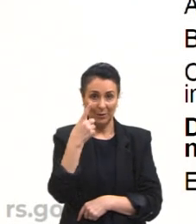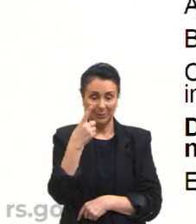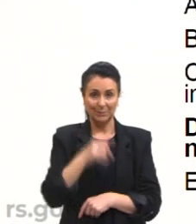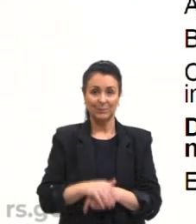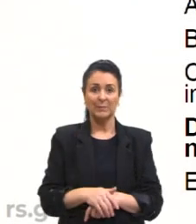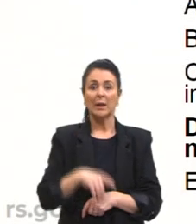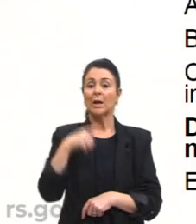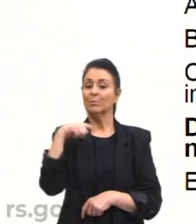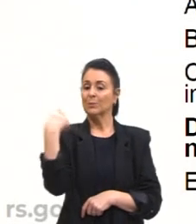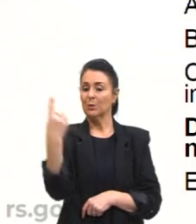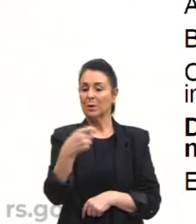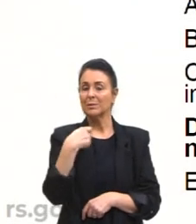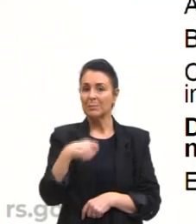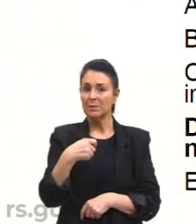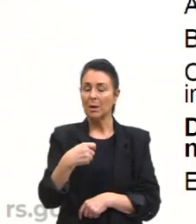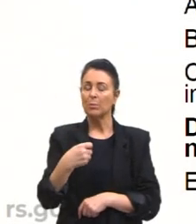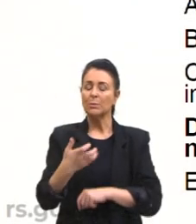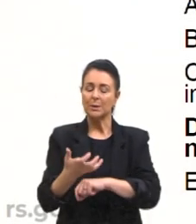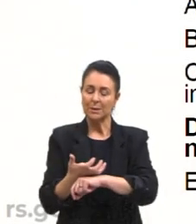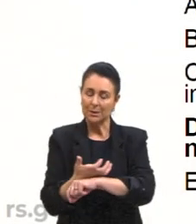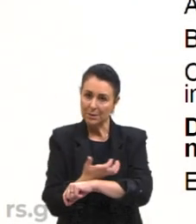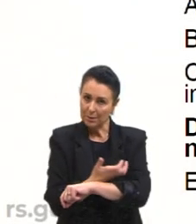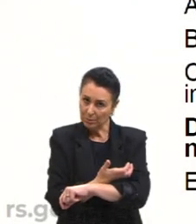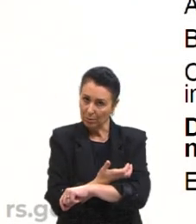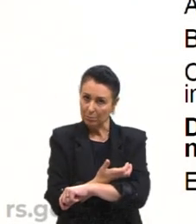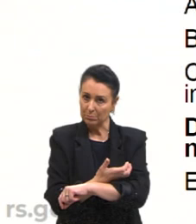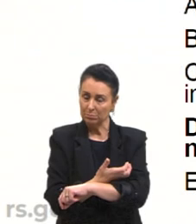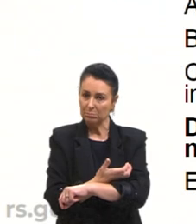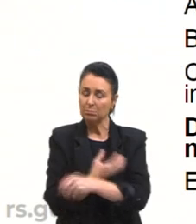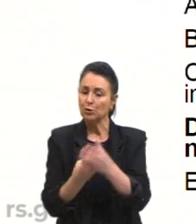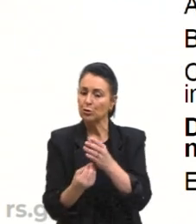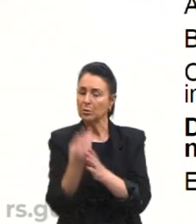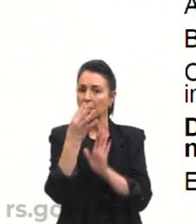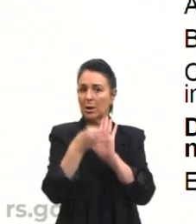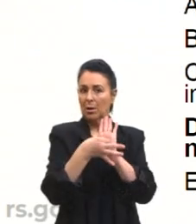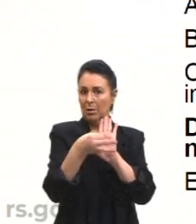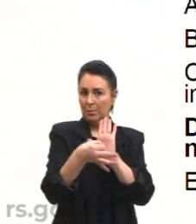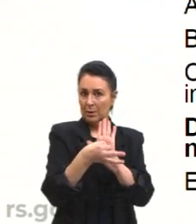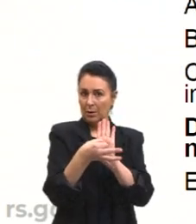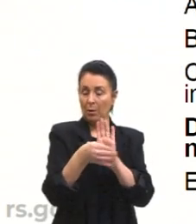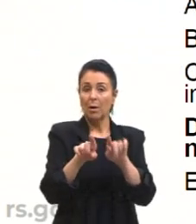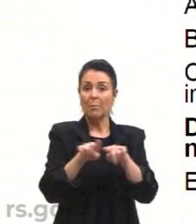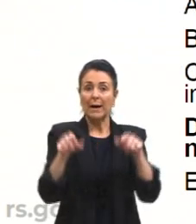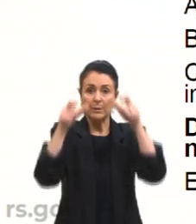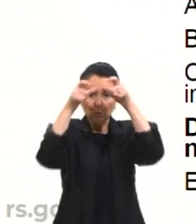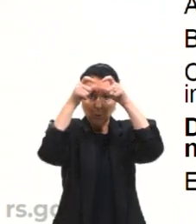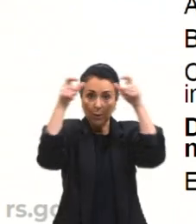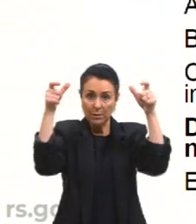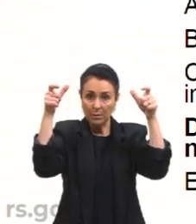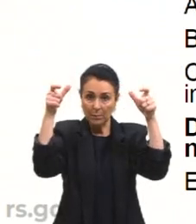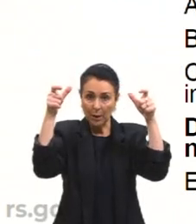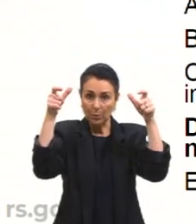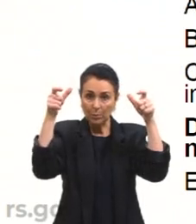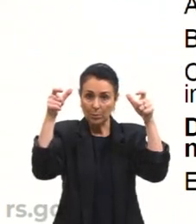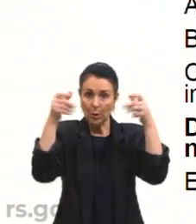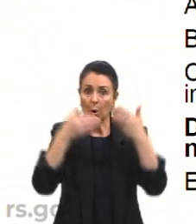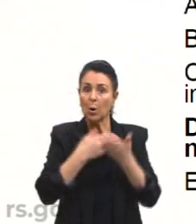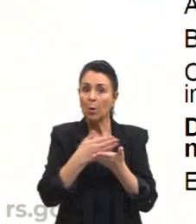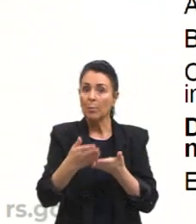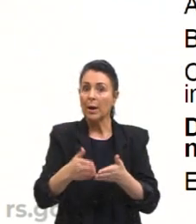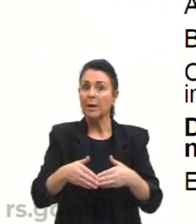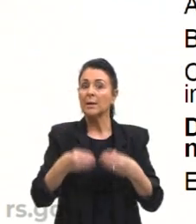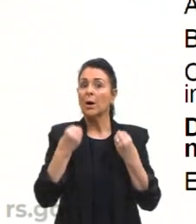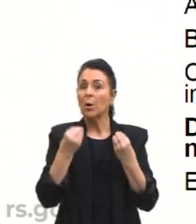Nós precisamos das sensações que geram opiniões, mas o conhecimento é gerado pela razão. E